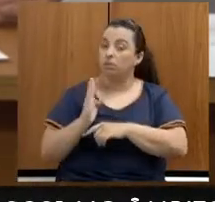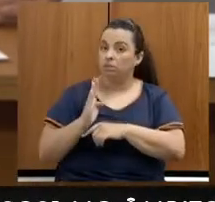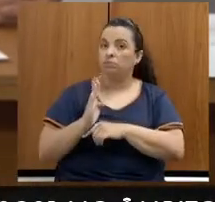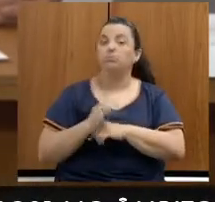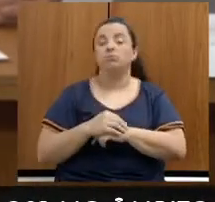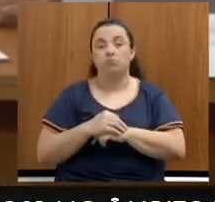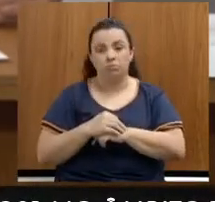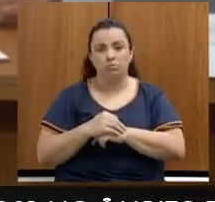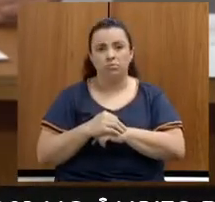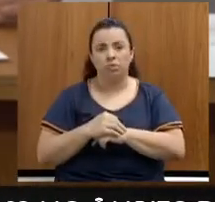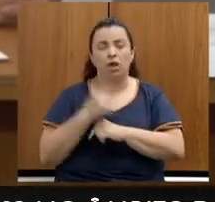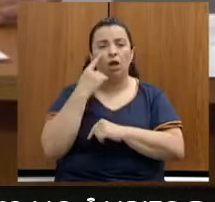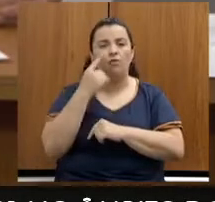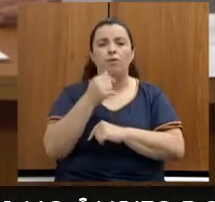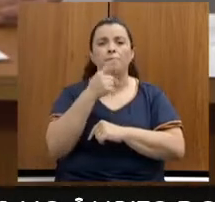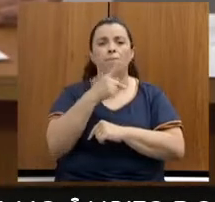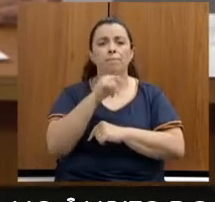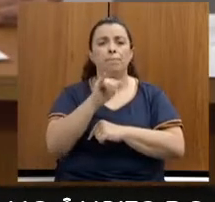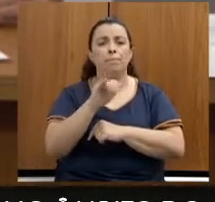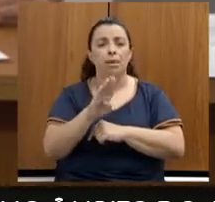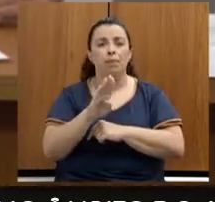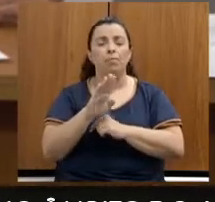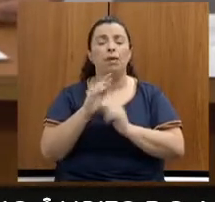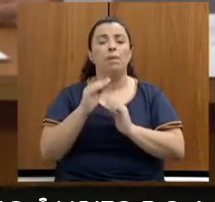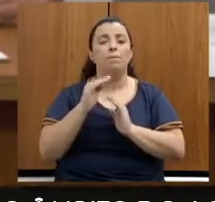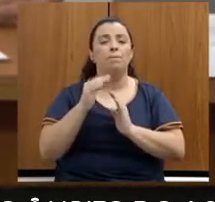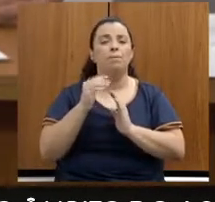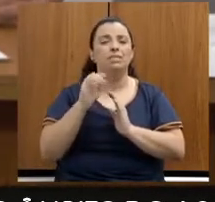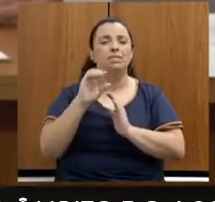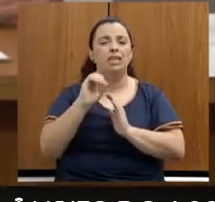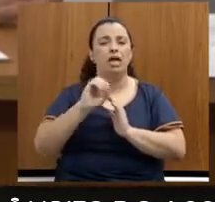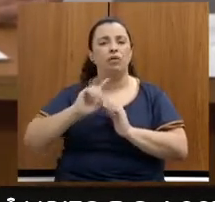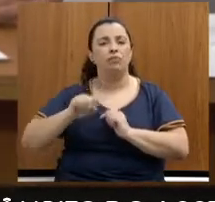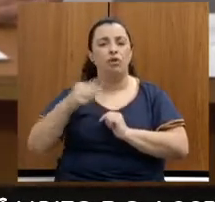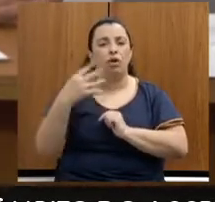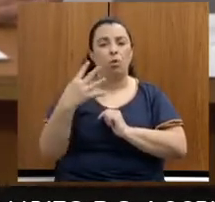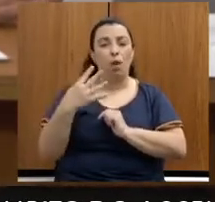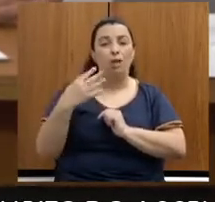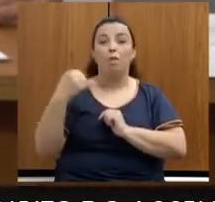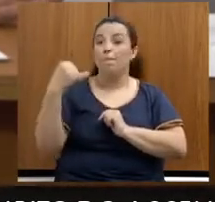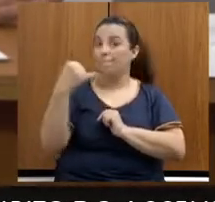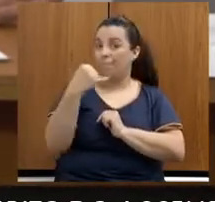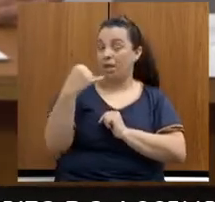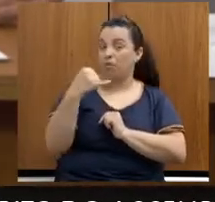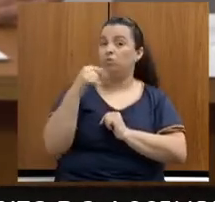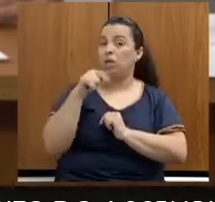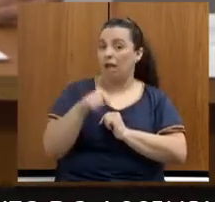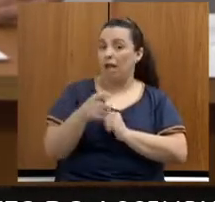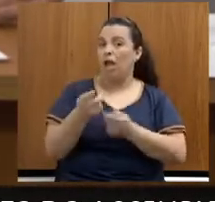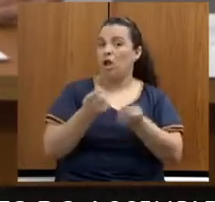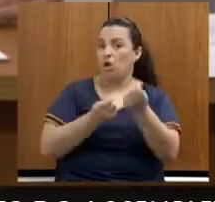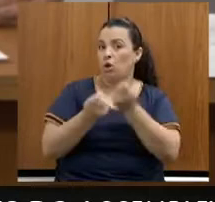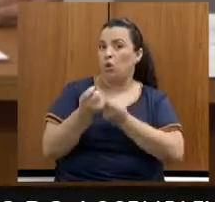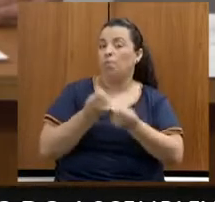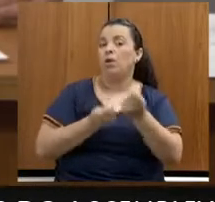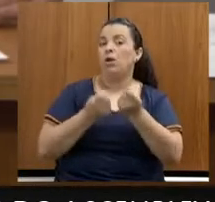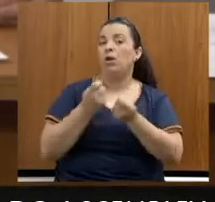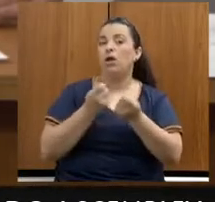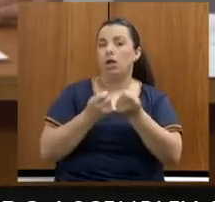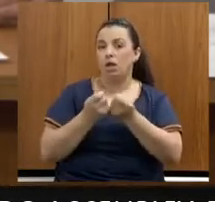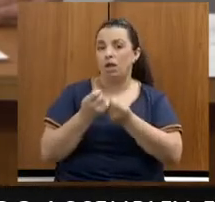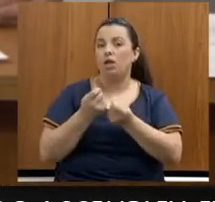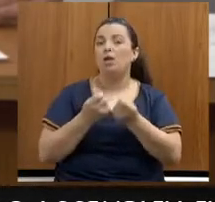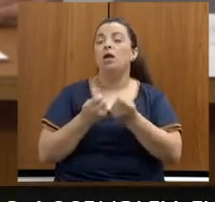lançado de menos 0,4, isso significa que a economia encolheu um pouco e está bem ligada também ao desemprego,